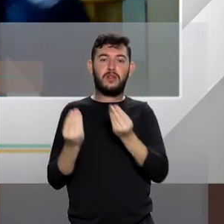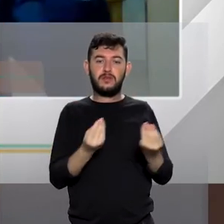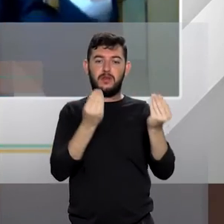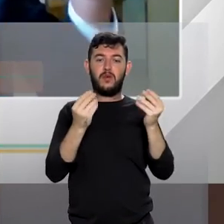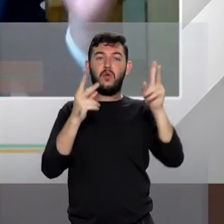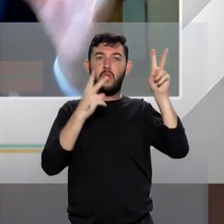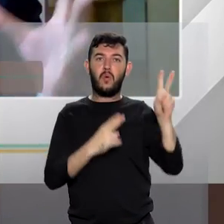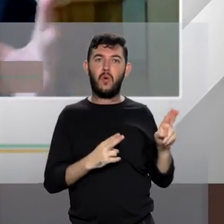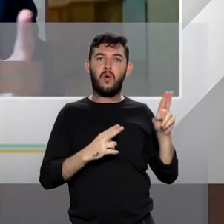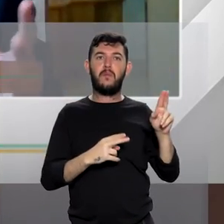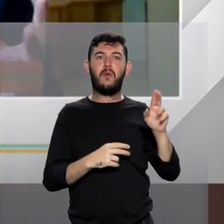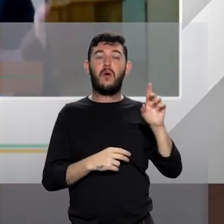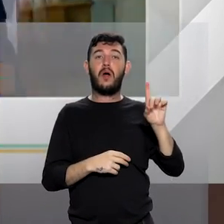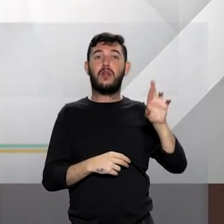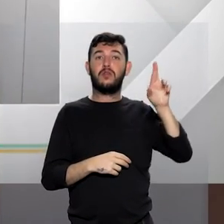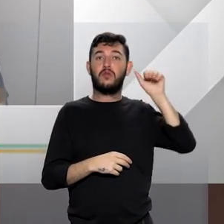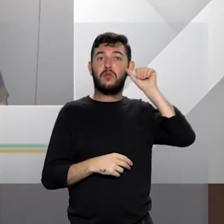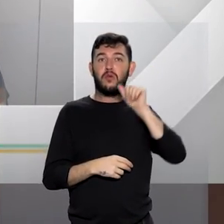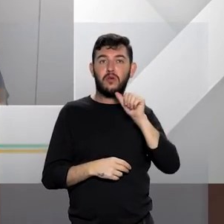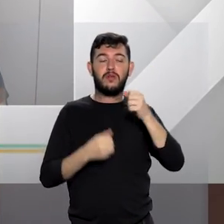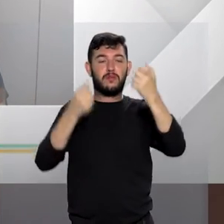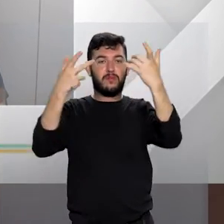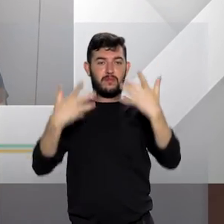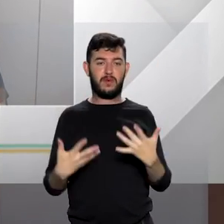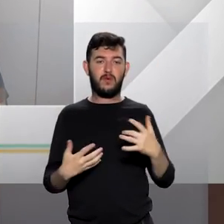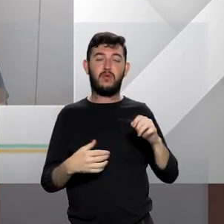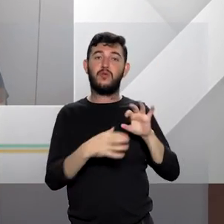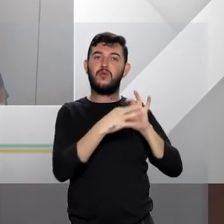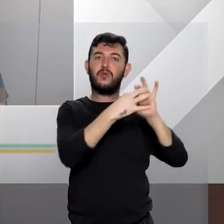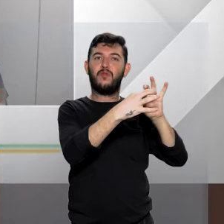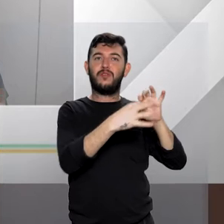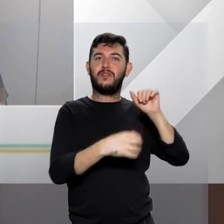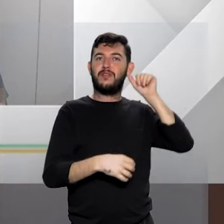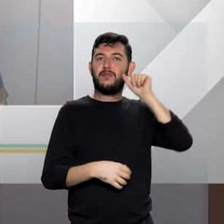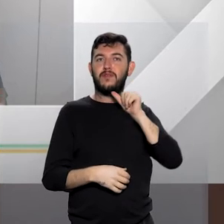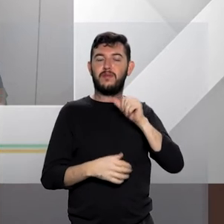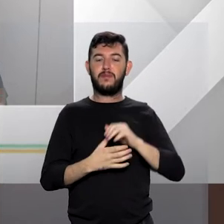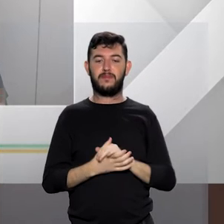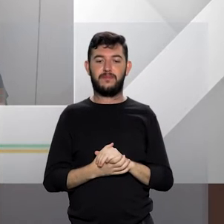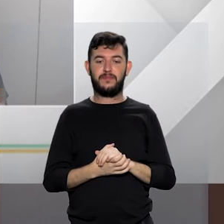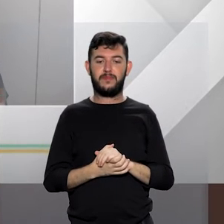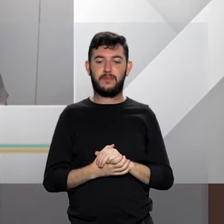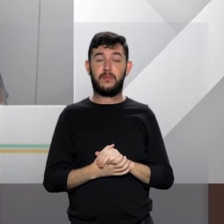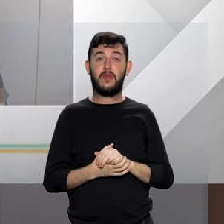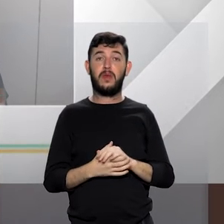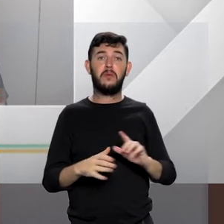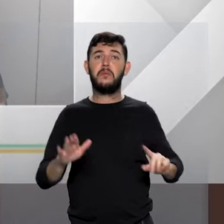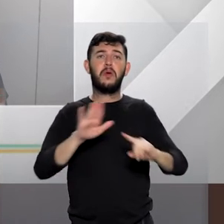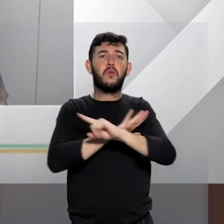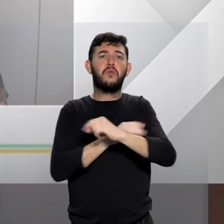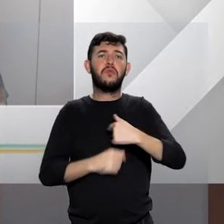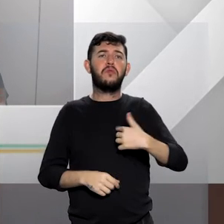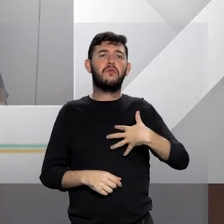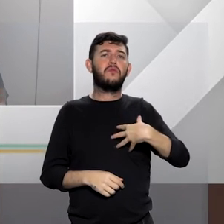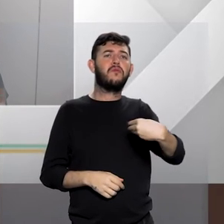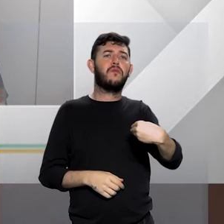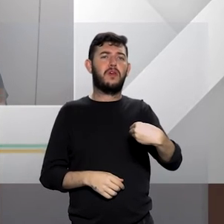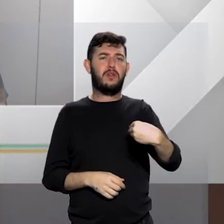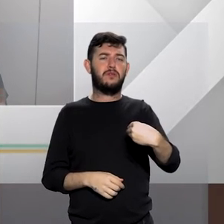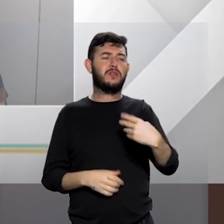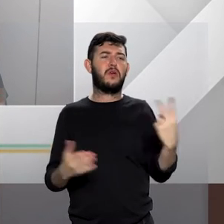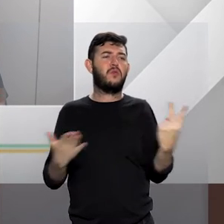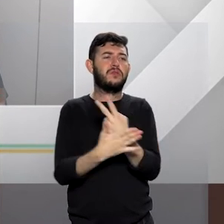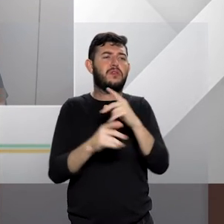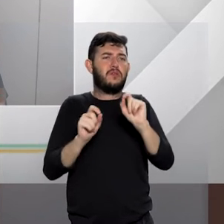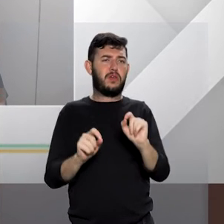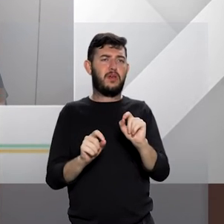colocou, o universo feminino. Doutora Amine, e como é que fica então a situação dos filhos havidos durante a relação entre agressor